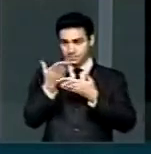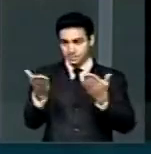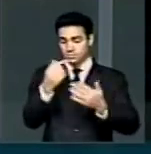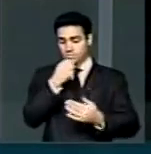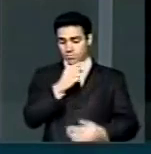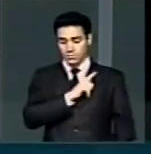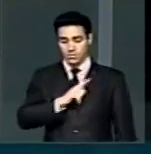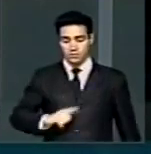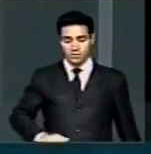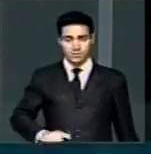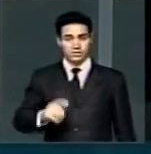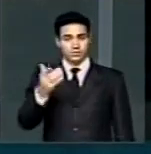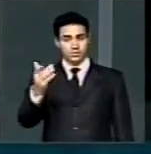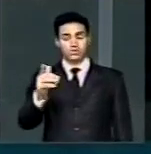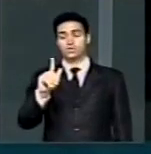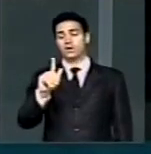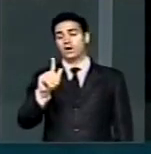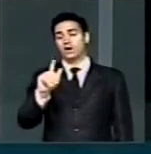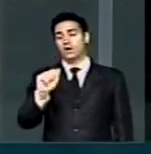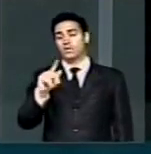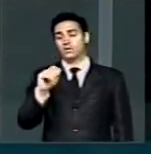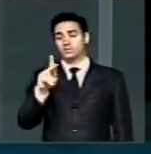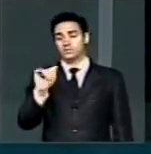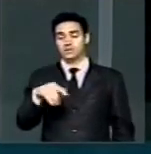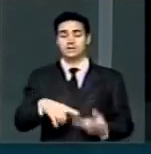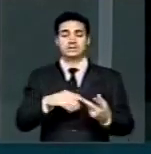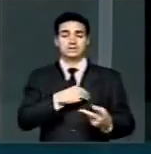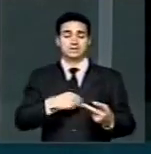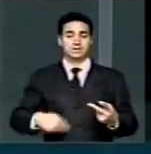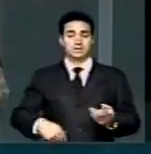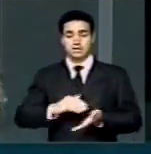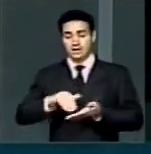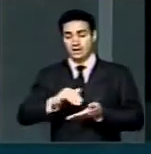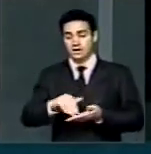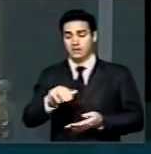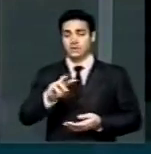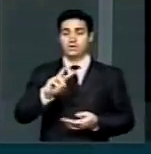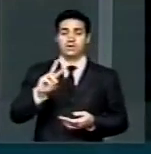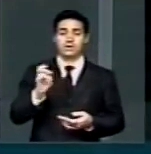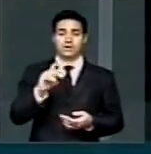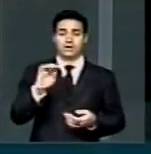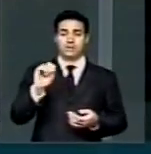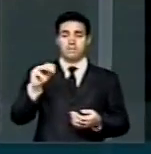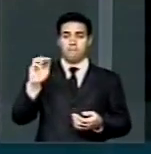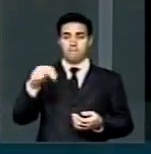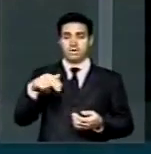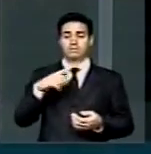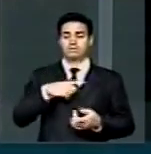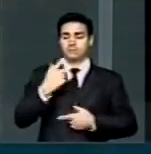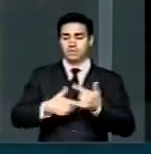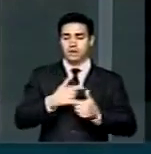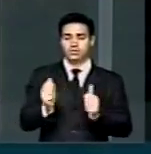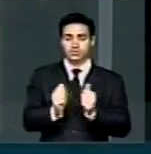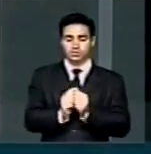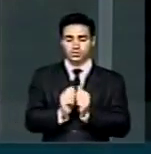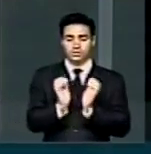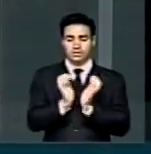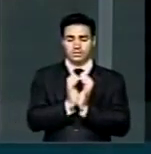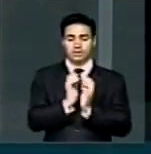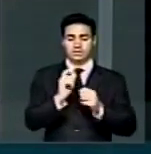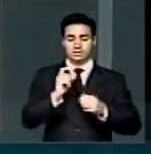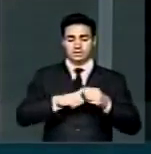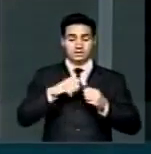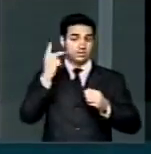Geraldo Alckmin o Secretário Hermann da Secretaria de Educação que tem trabalhado em parceria com as APAES de São Paulo